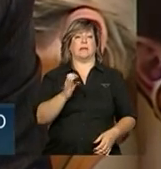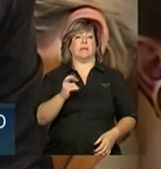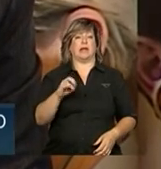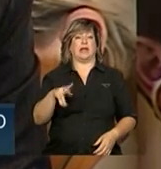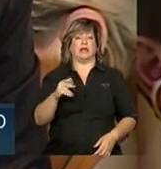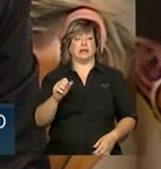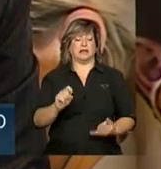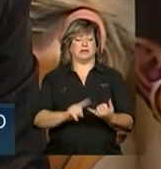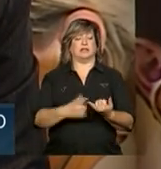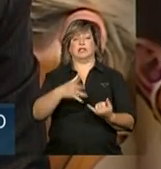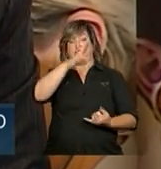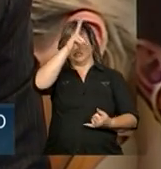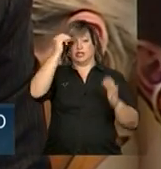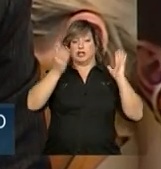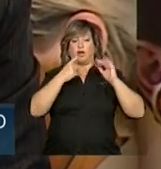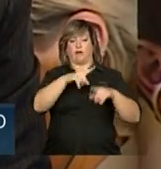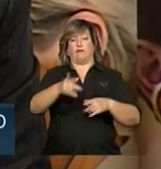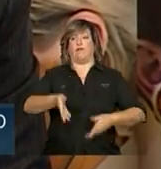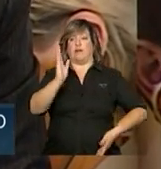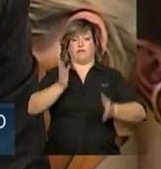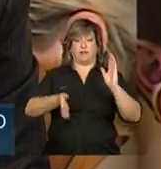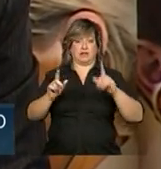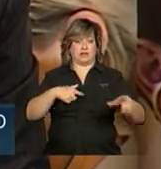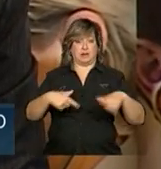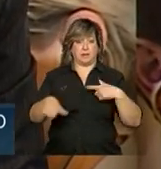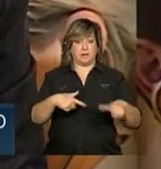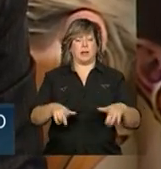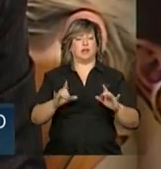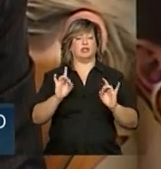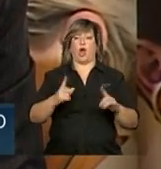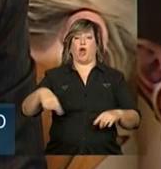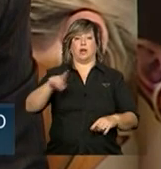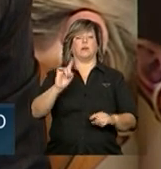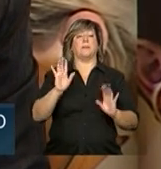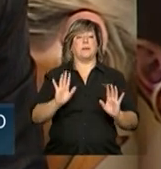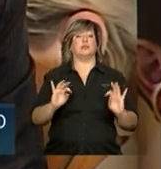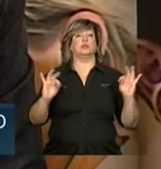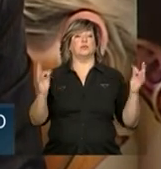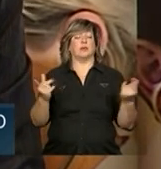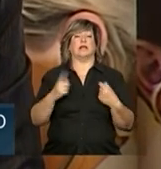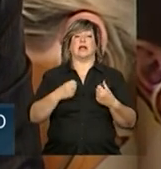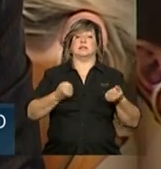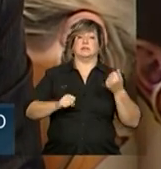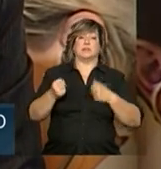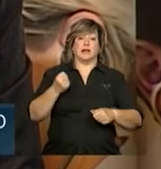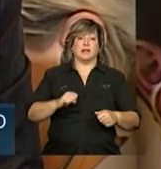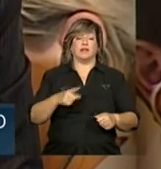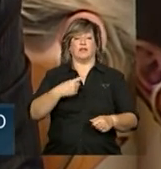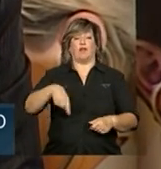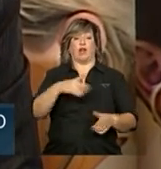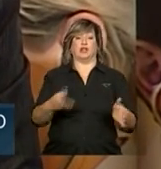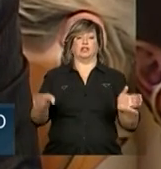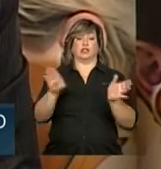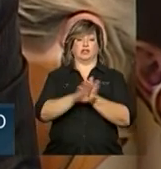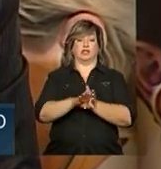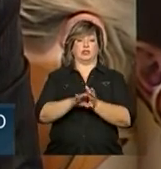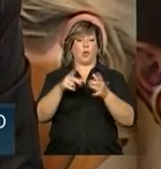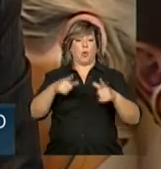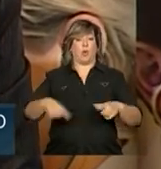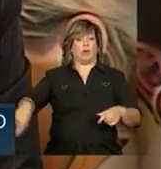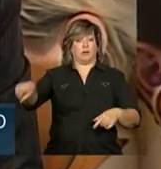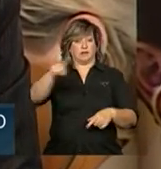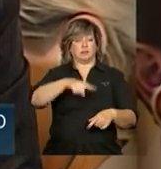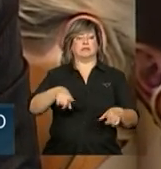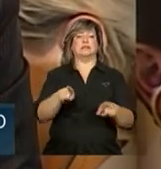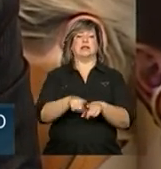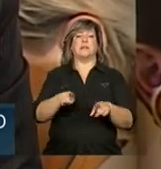indígenas para onde vocês vão trabalhar, estão com muita expectativa da chegada de vocês lá, mas também